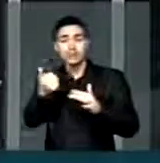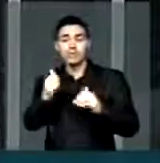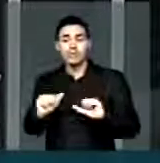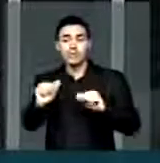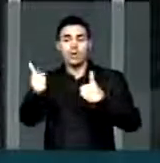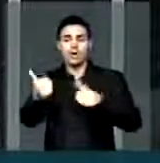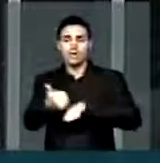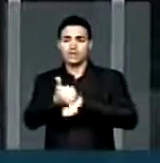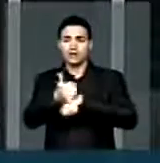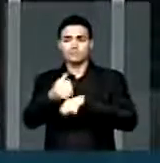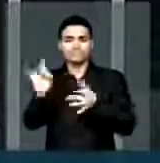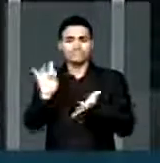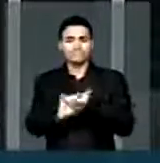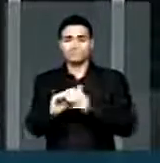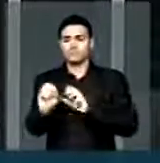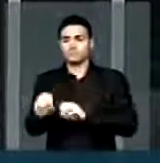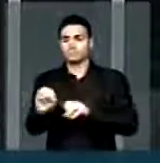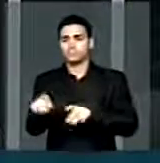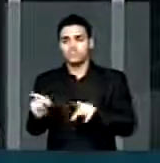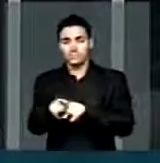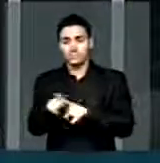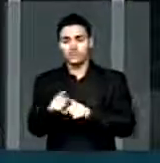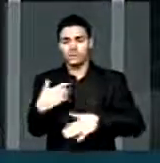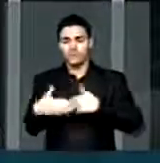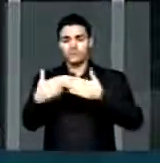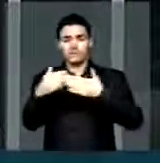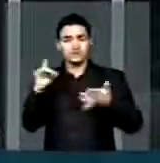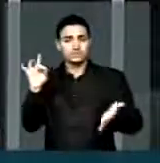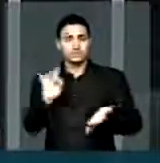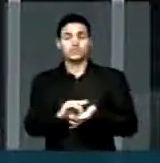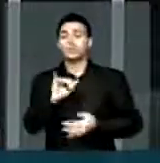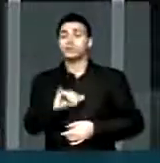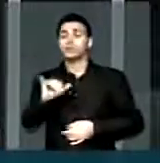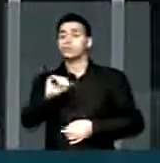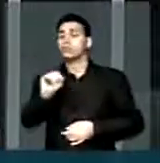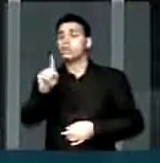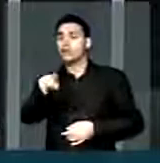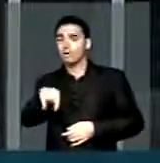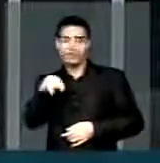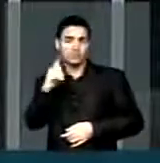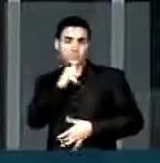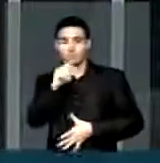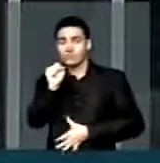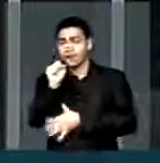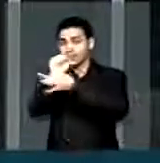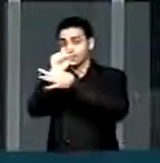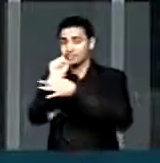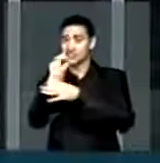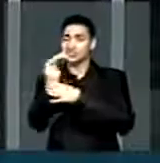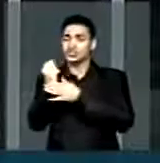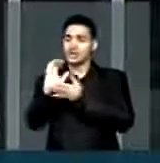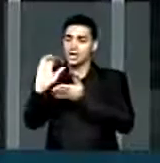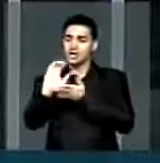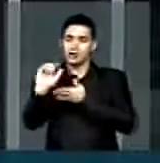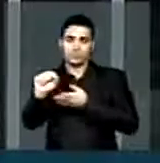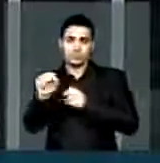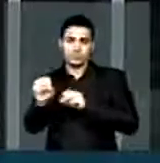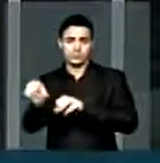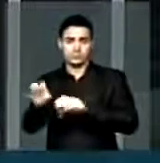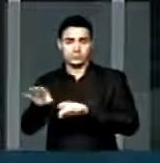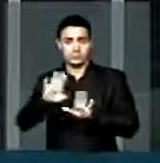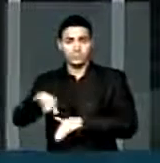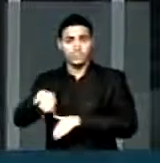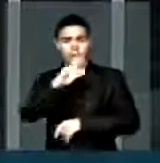efetiva do ensino. E com um avanço muito importante, que é, sobretudo, a garantia de recursos. O Brasil